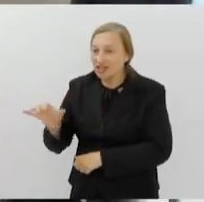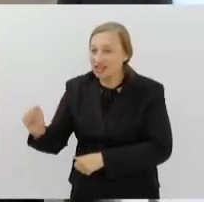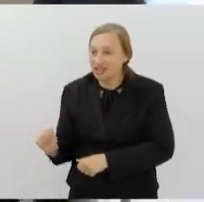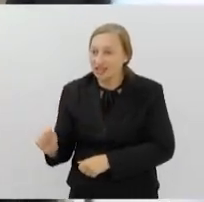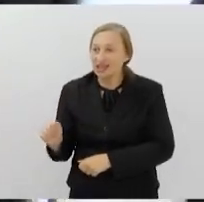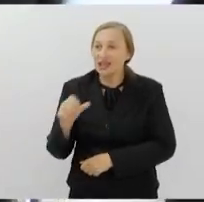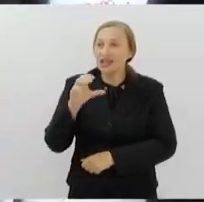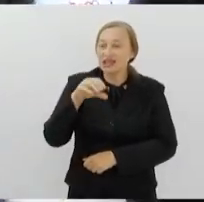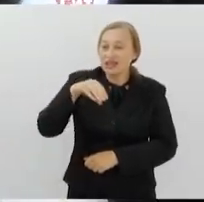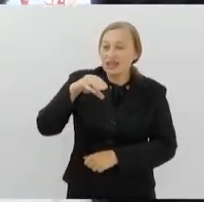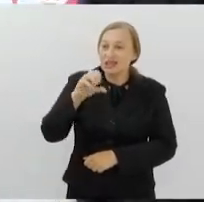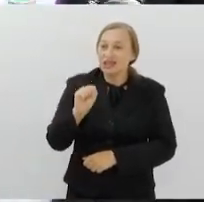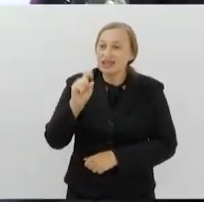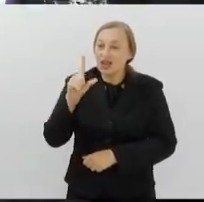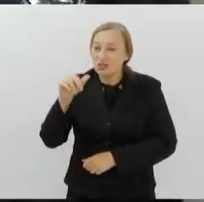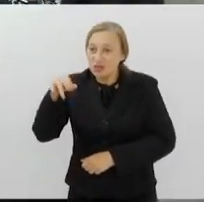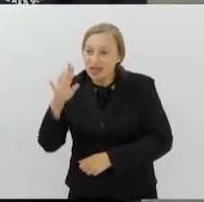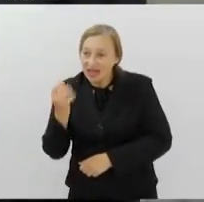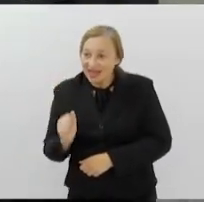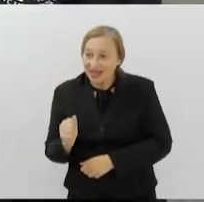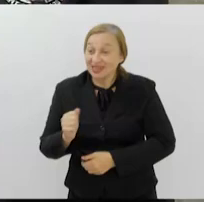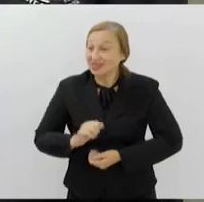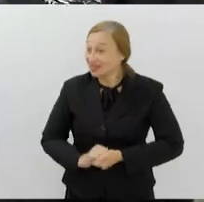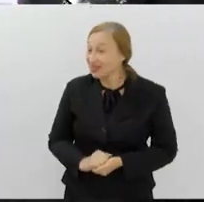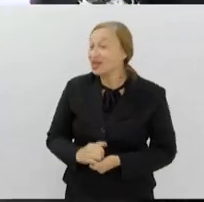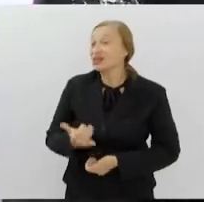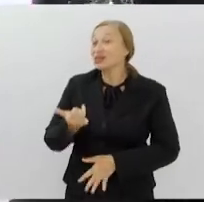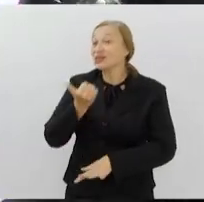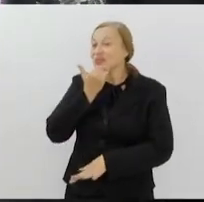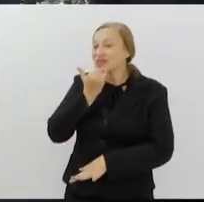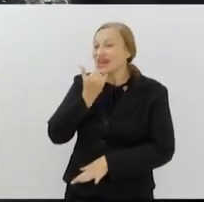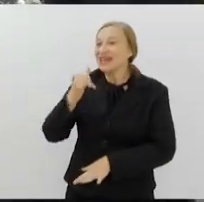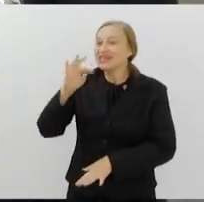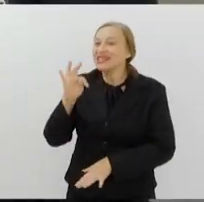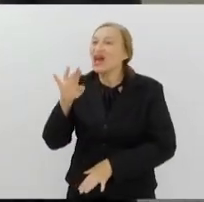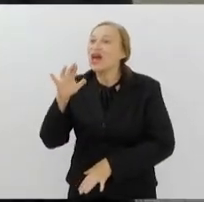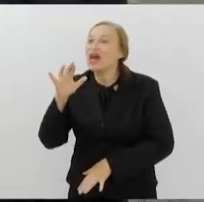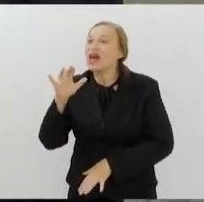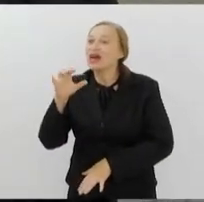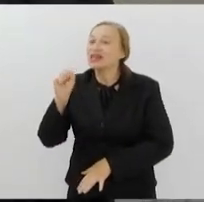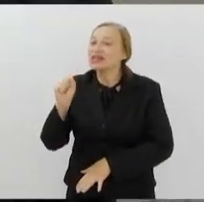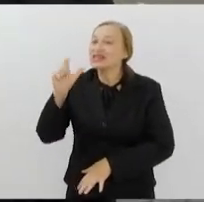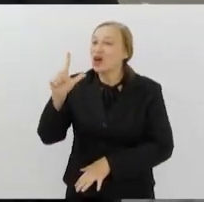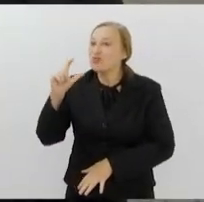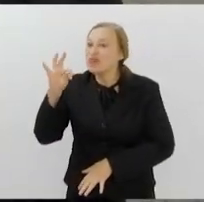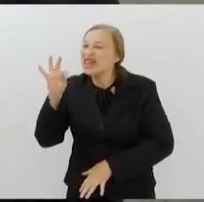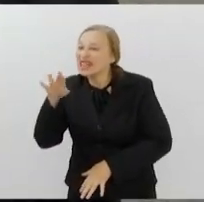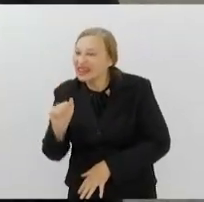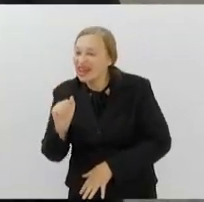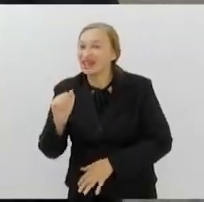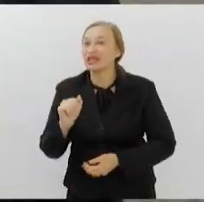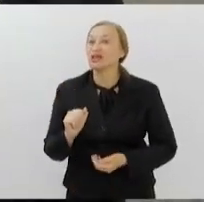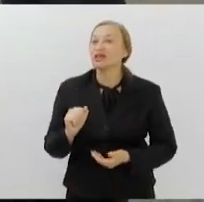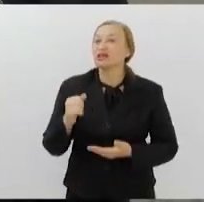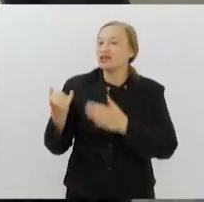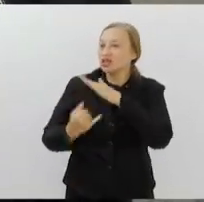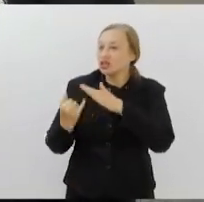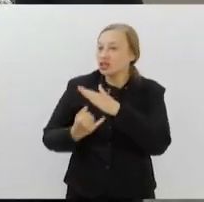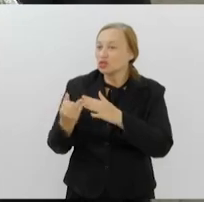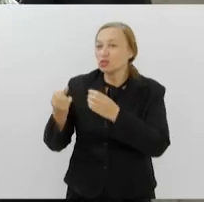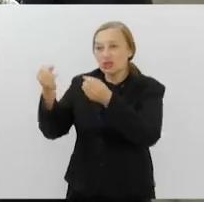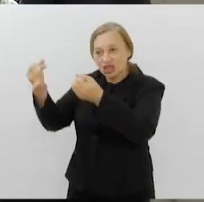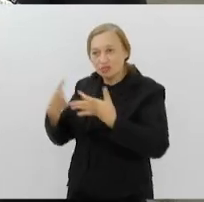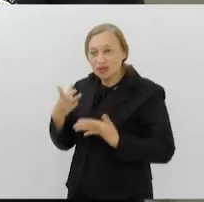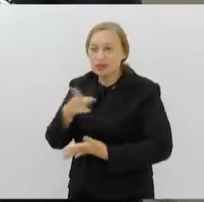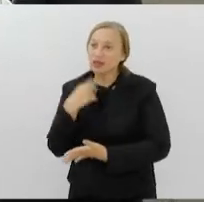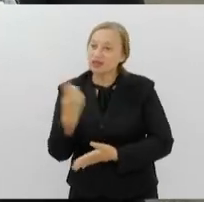Soares. Selminha, conta um pouquinho... Selmita, perdão, Selmita Soares. Conta um pouquinho pra gente sobre essa iniciativa do Instituto, transformar o Dia das